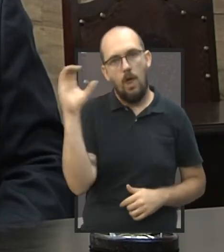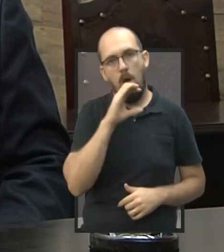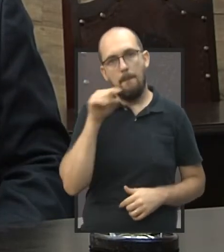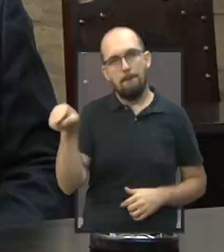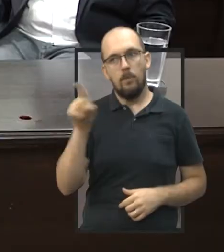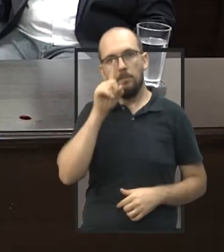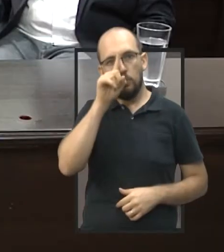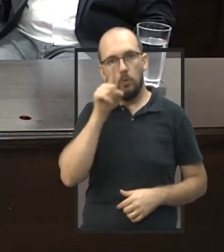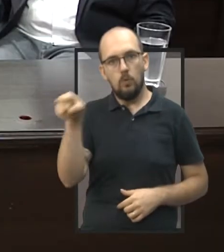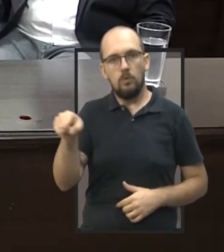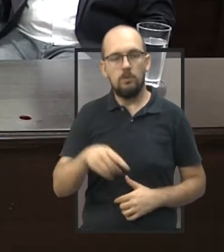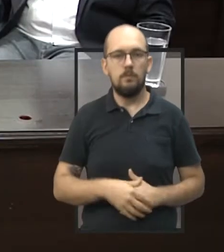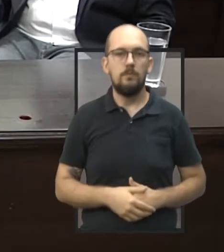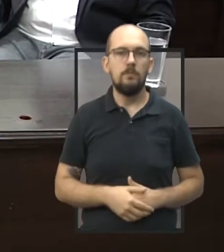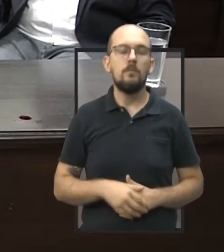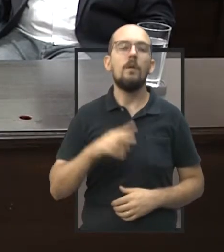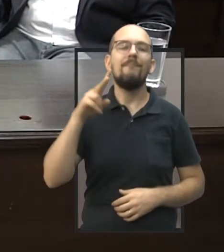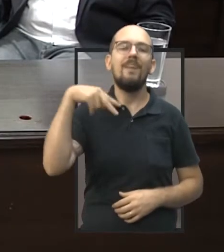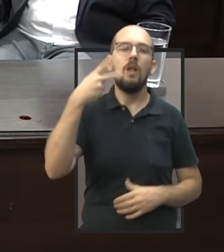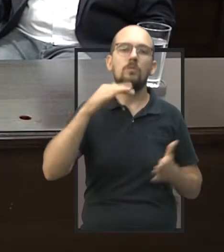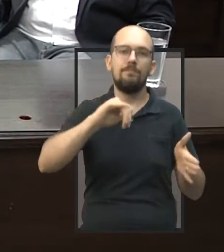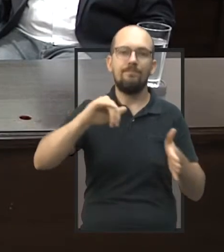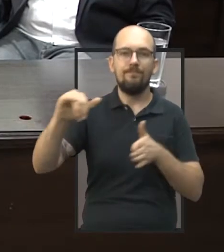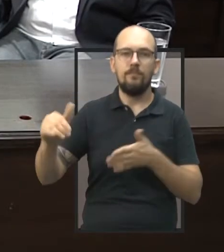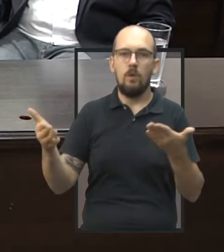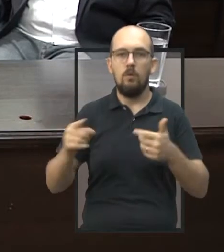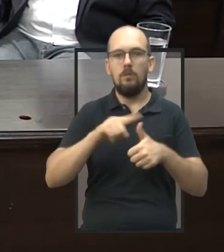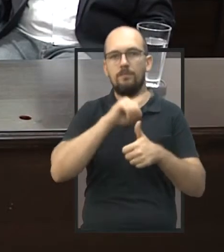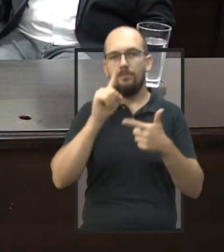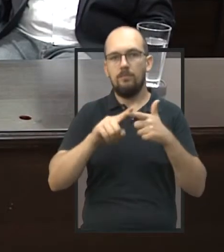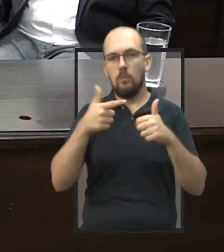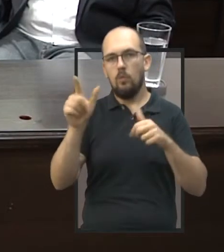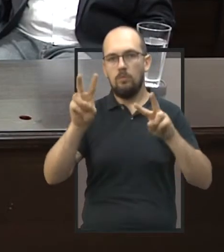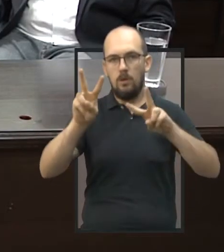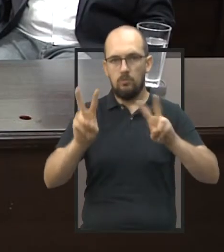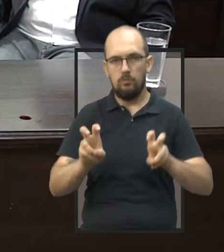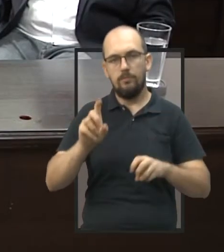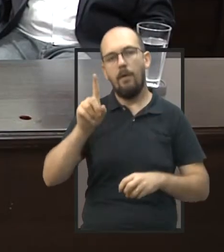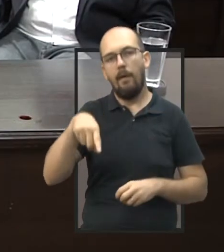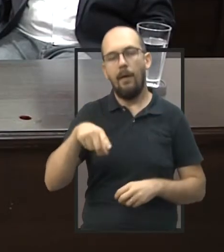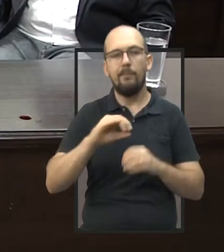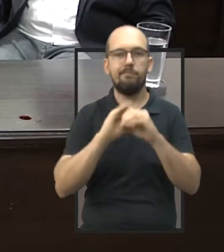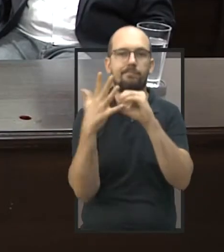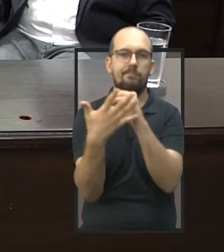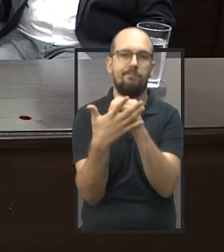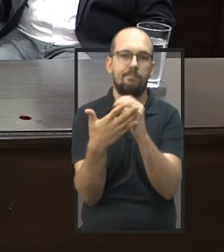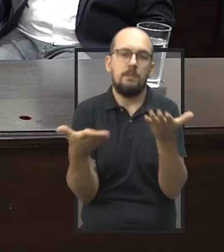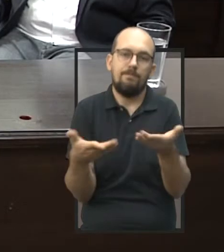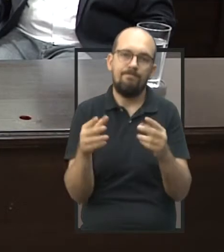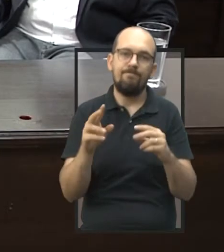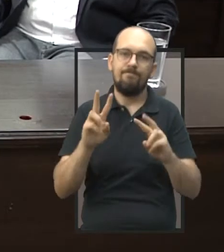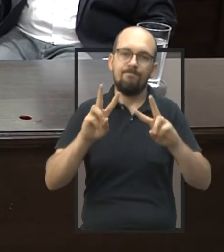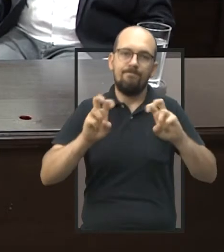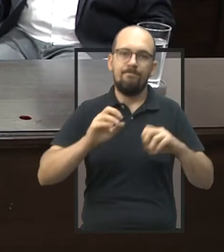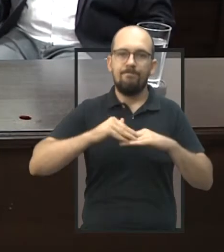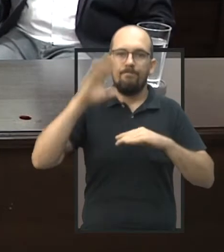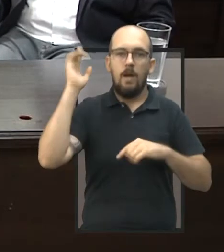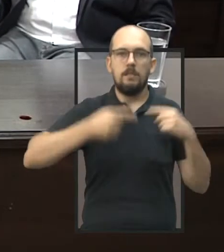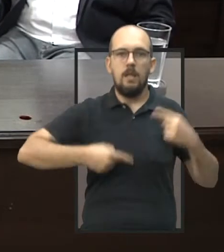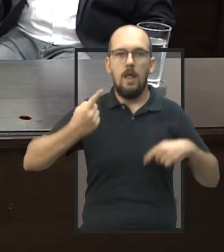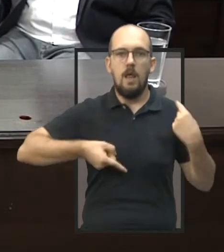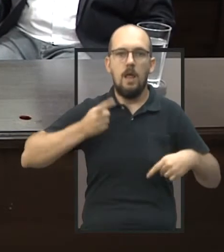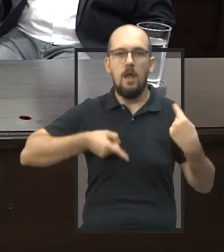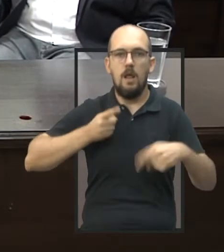possível. Vereador, vamos mudar de assunto agora um pouco. Vamos falar sobre pandemia. Aliás, esse tem sido um dos temas mais